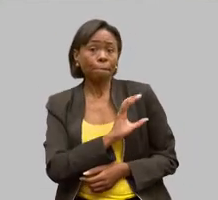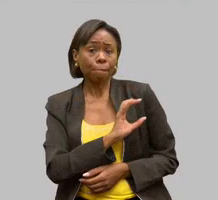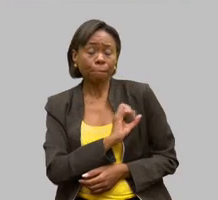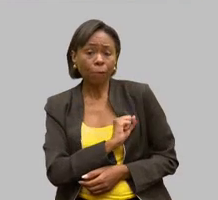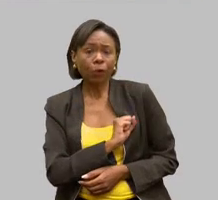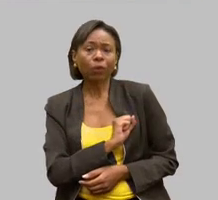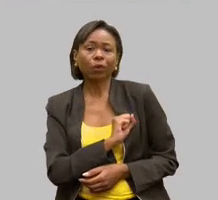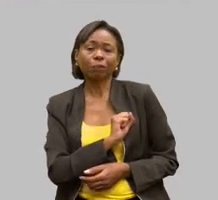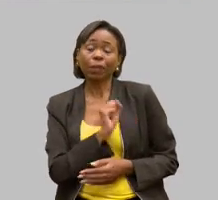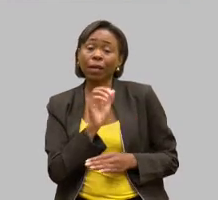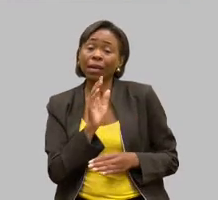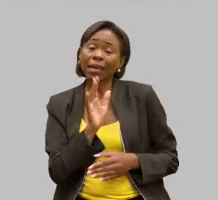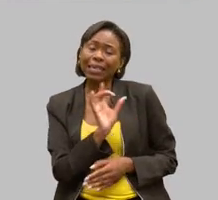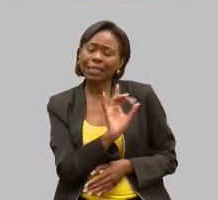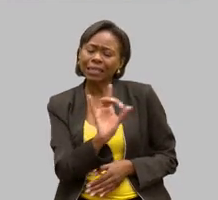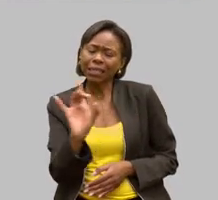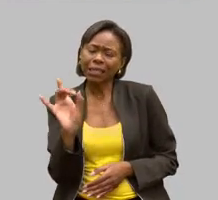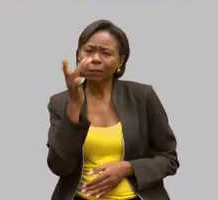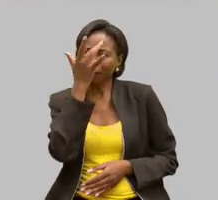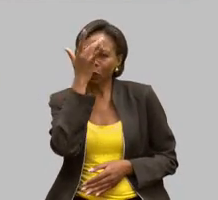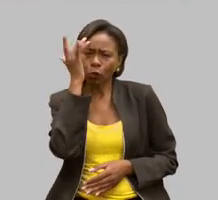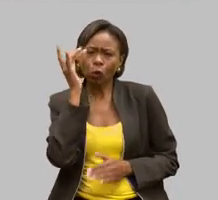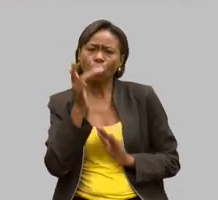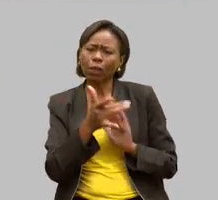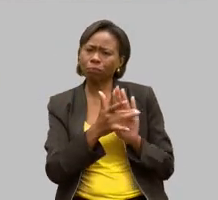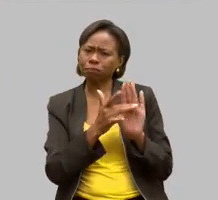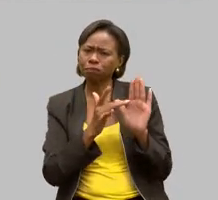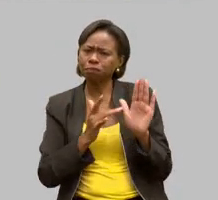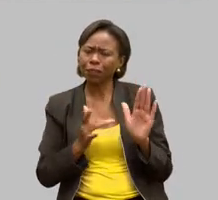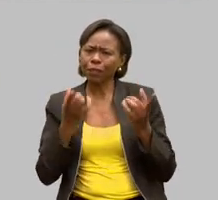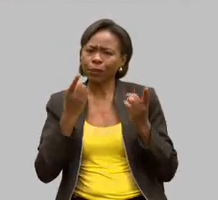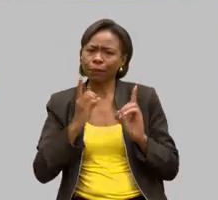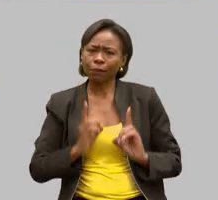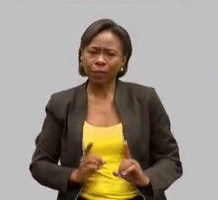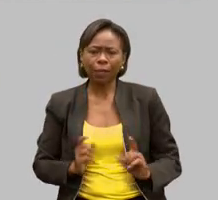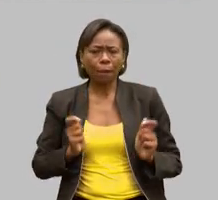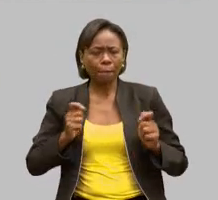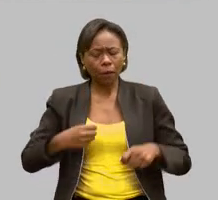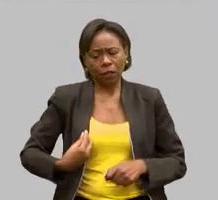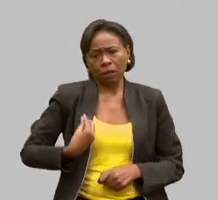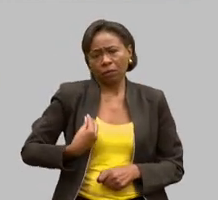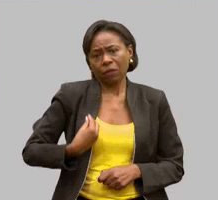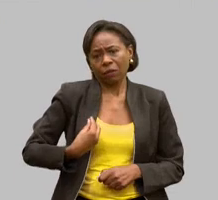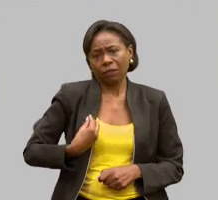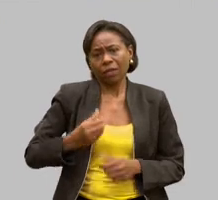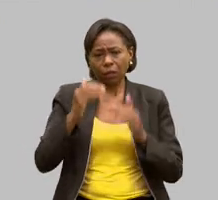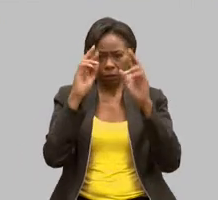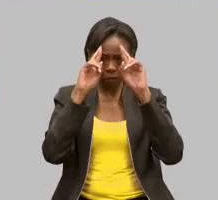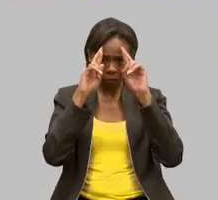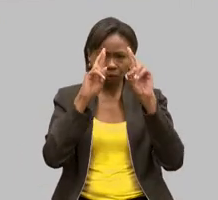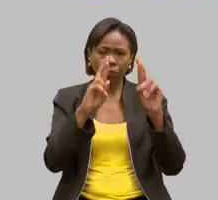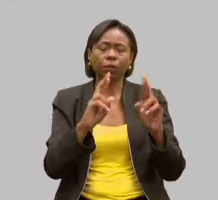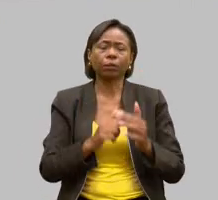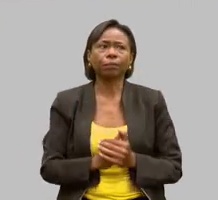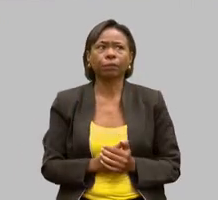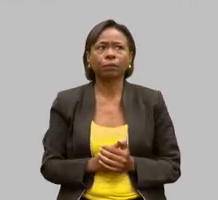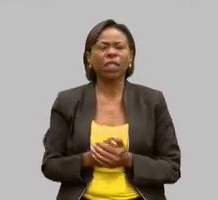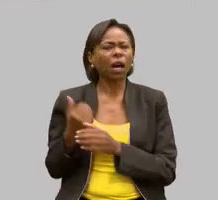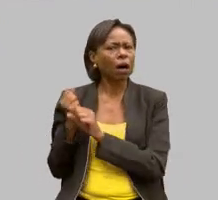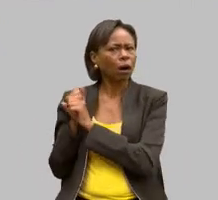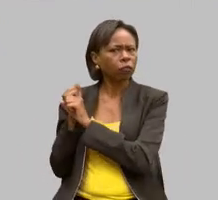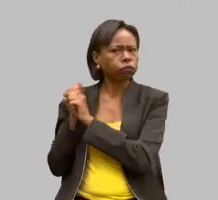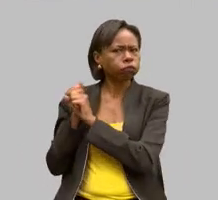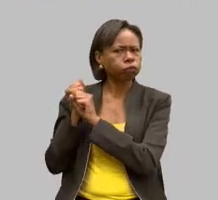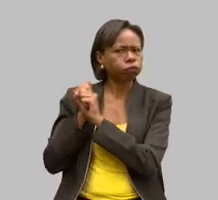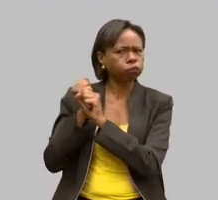tem a oportunidade de desenvolver seu potencial máximo e viver com a dignidade e respeito. Ao longo dos anos, as APAES têm